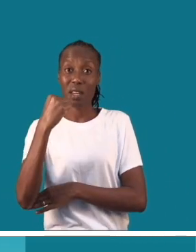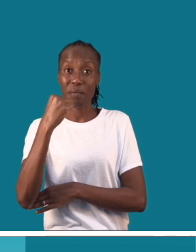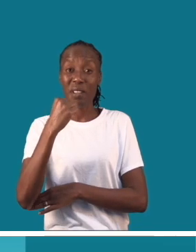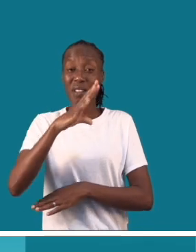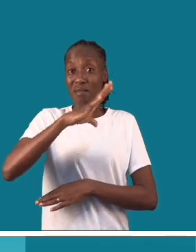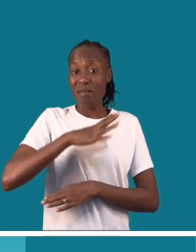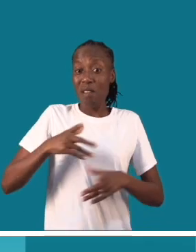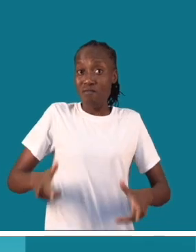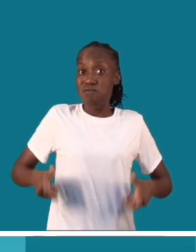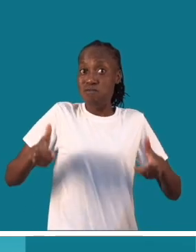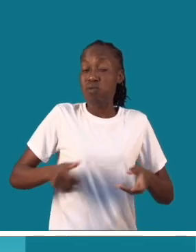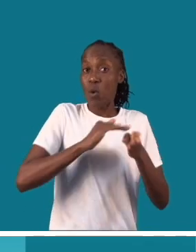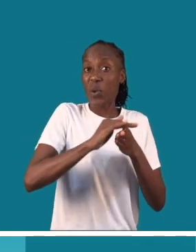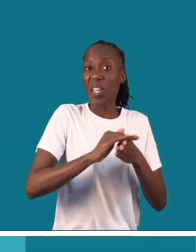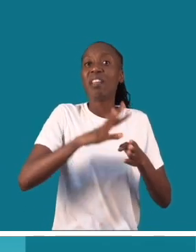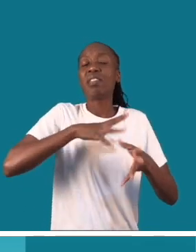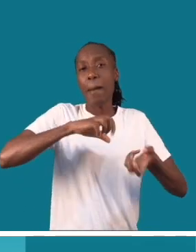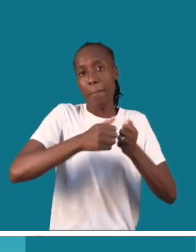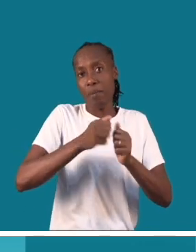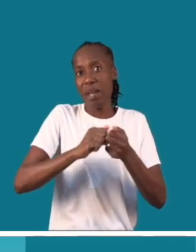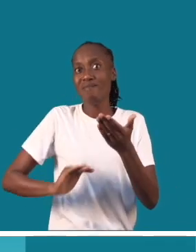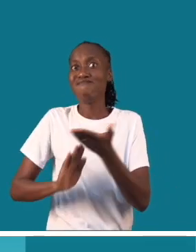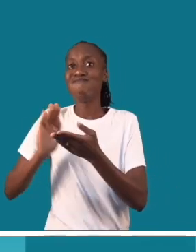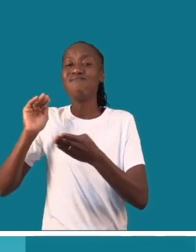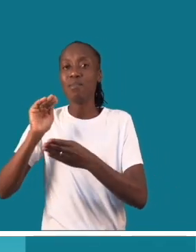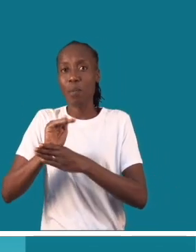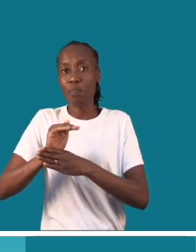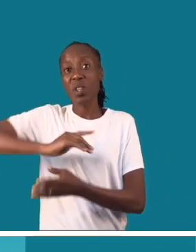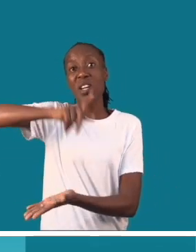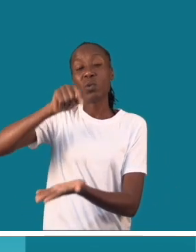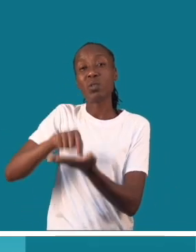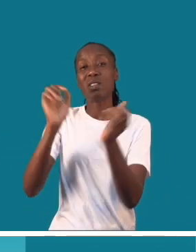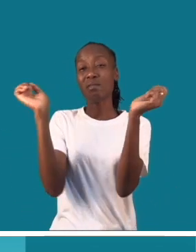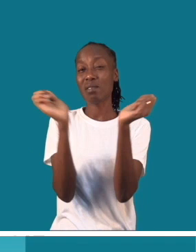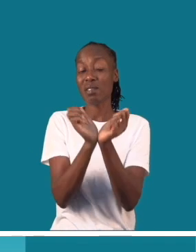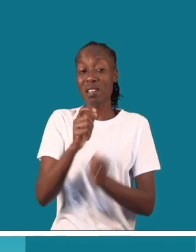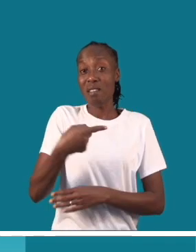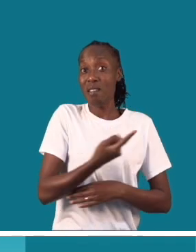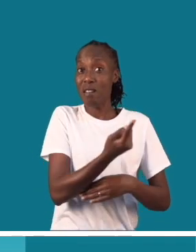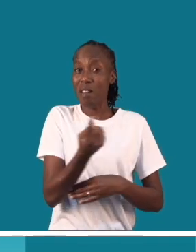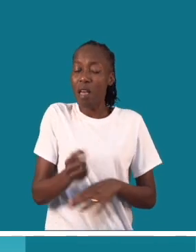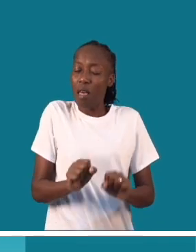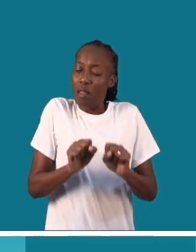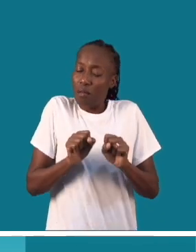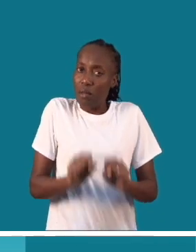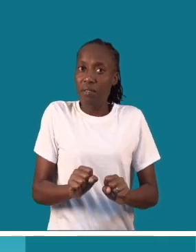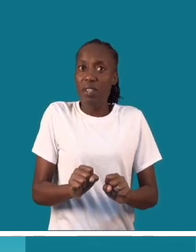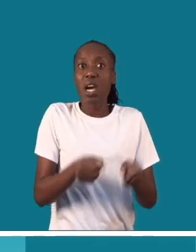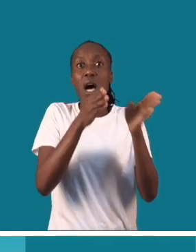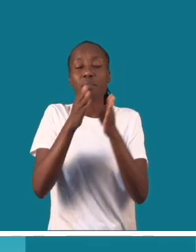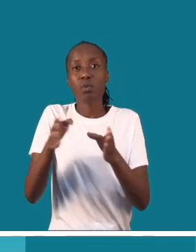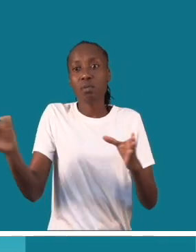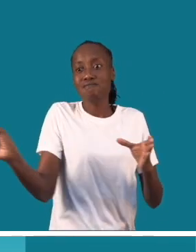em cadeira de roda, tem problemas de acessibilidade, o que o centro de reclusão deveria fazer era